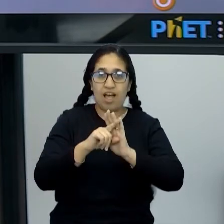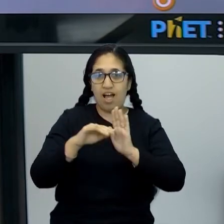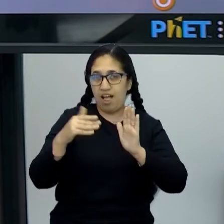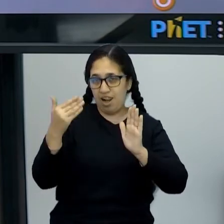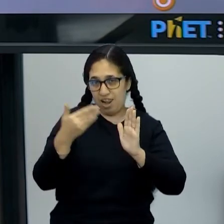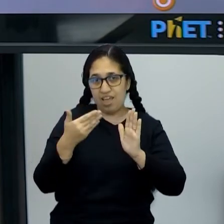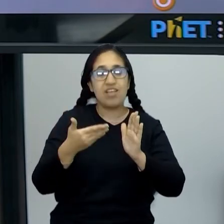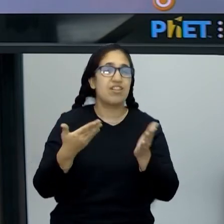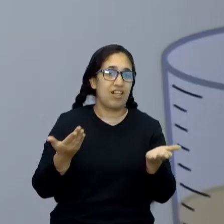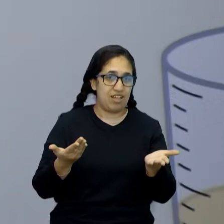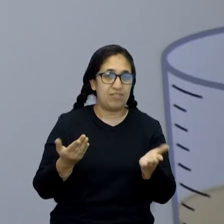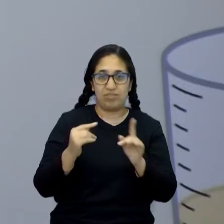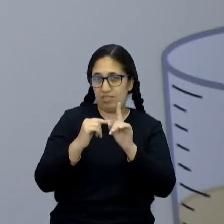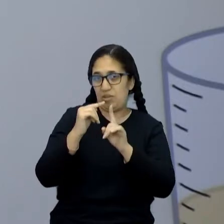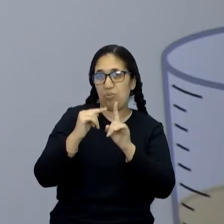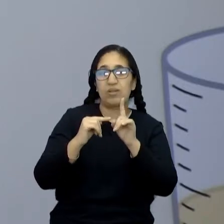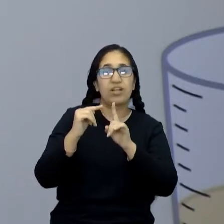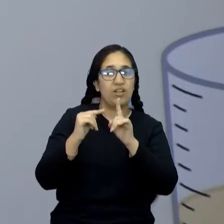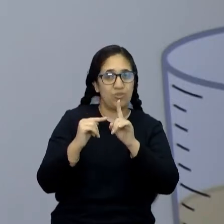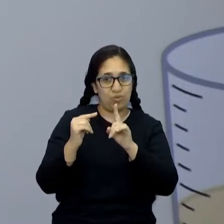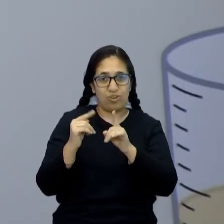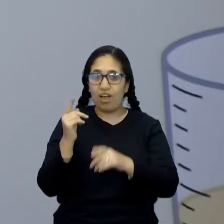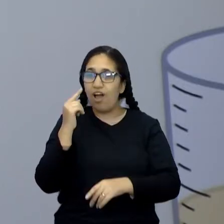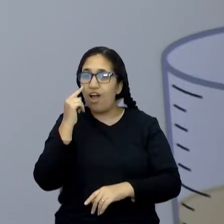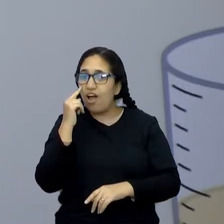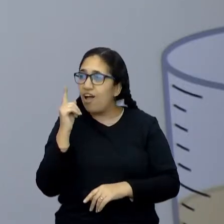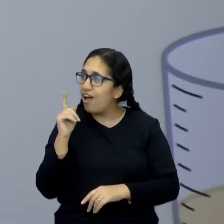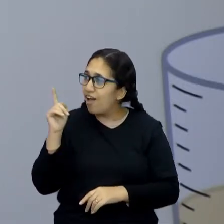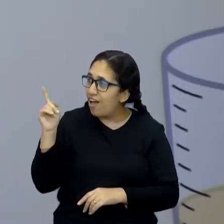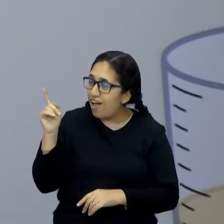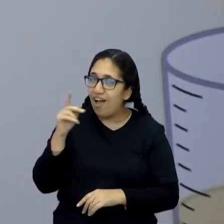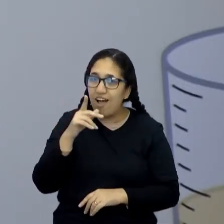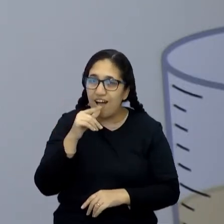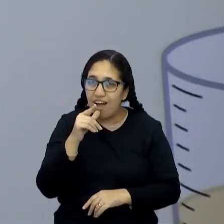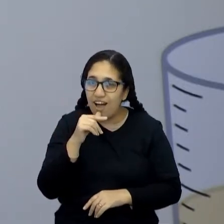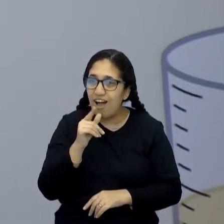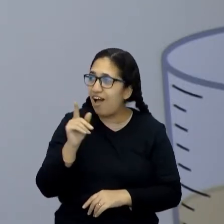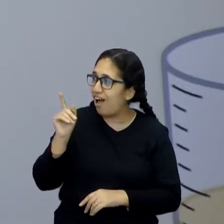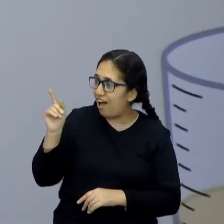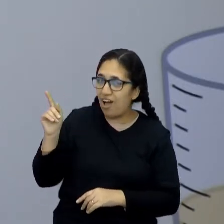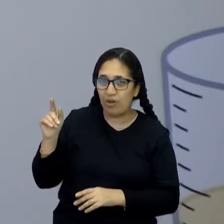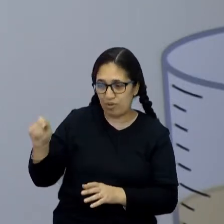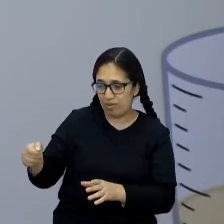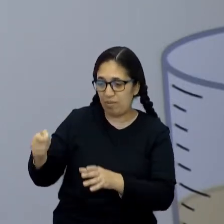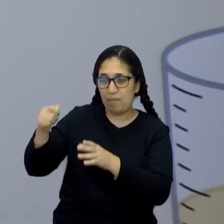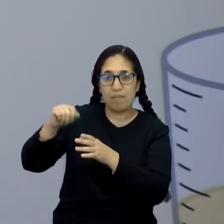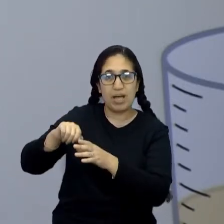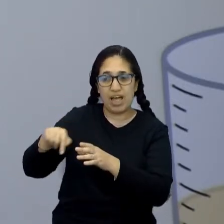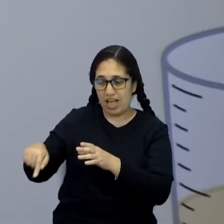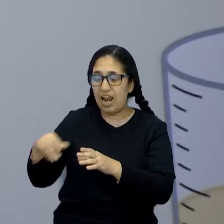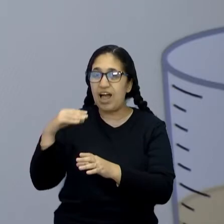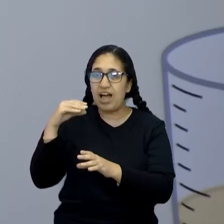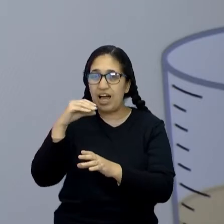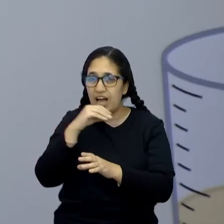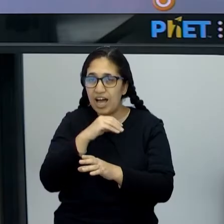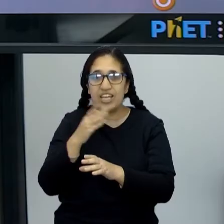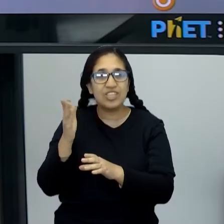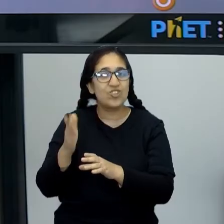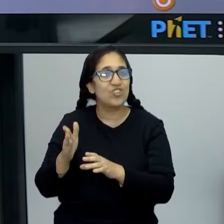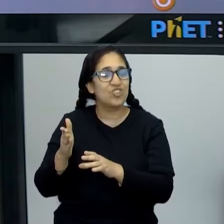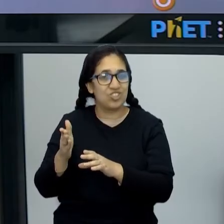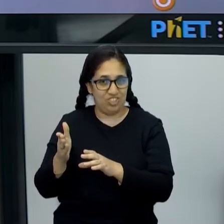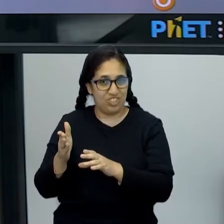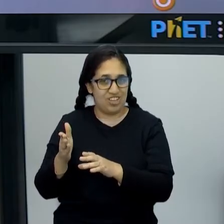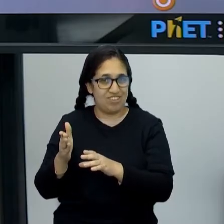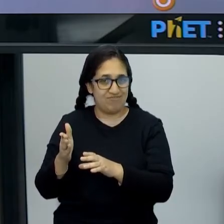termodinâmica, né. E por isso que a gente fica confortável de pôr água, de catar água lá do solo, porque lá já tá quente, você joga água lá dentro,